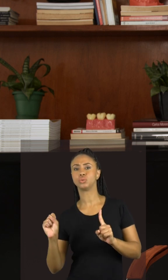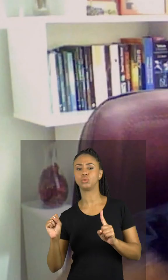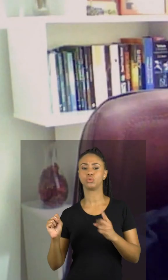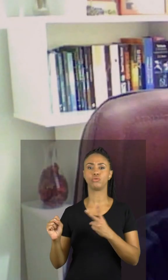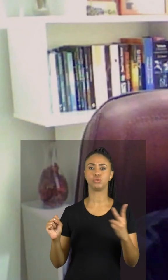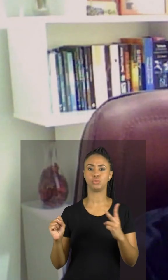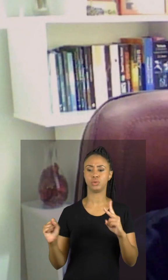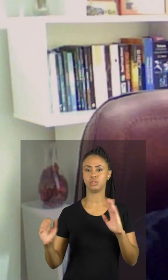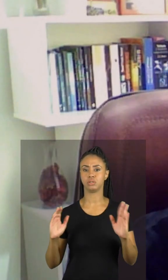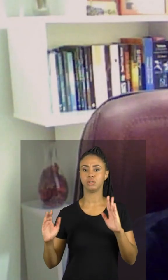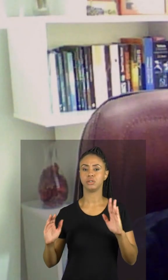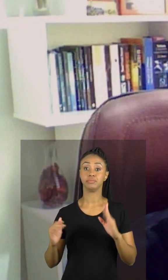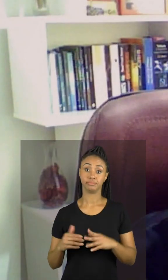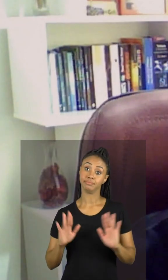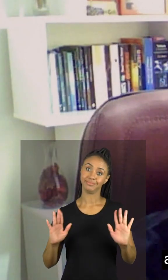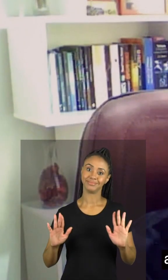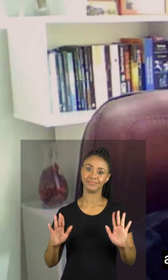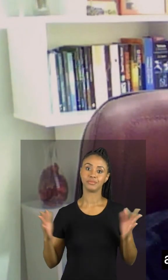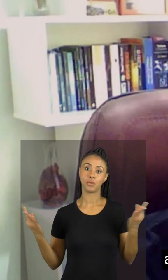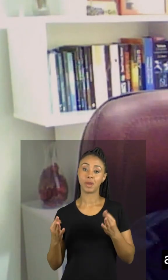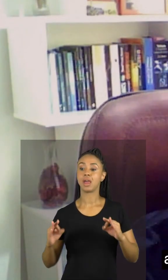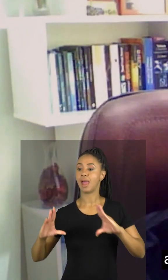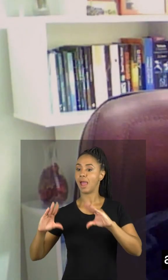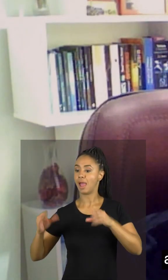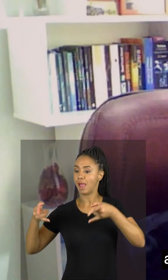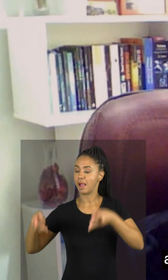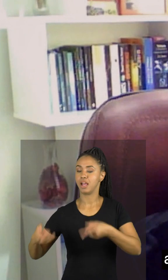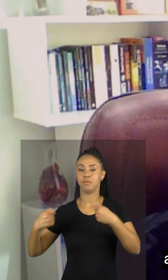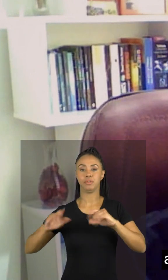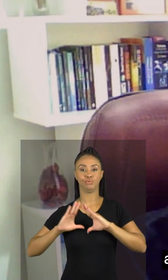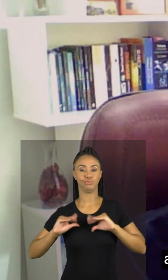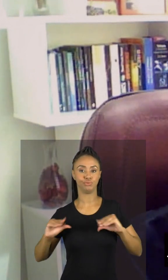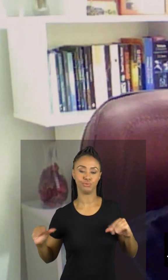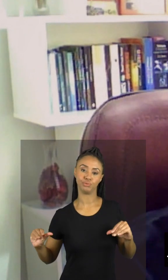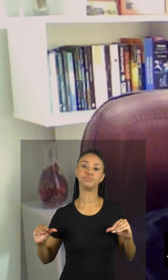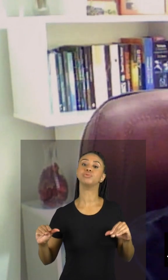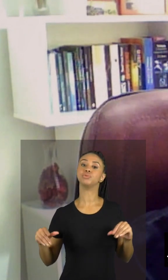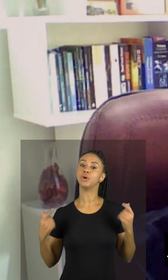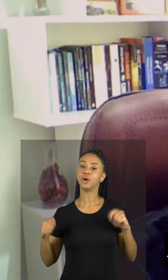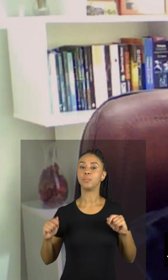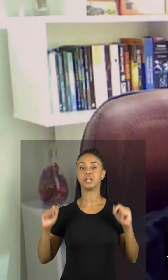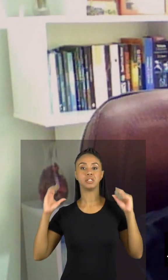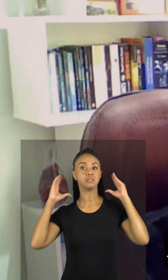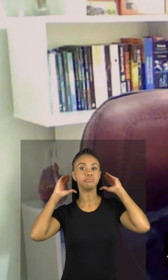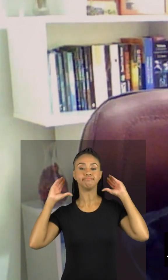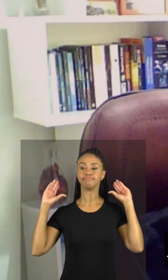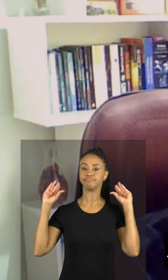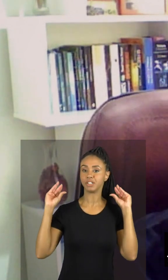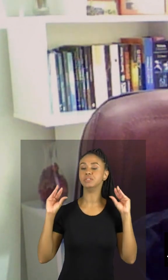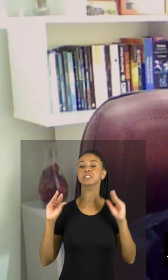graus. O quarto, além de estar na temperatura ideal, a cama precisa ser confortável, ela precisa ter um travesseiro